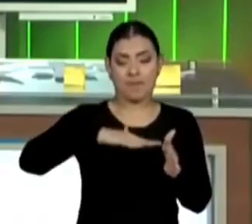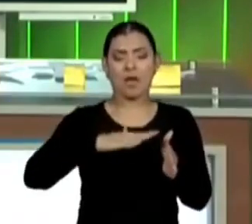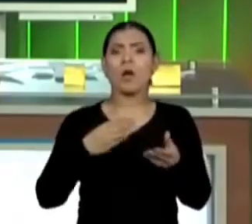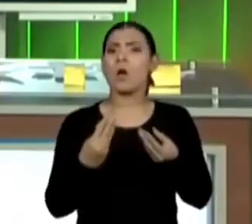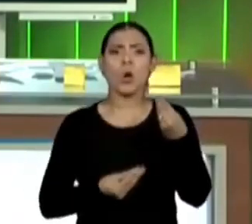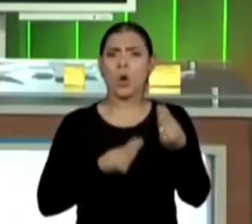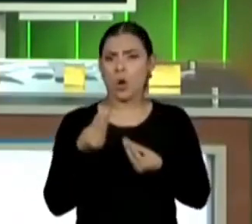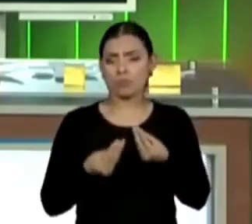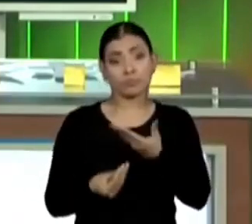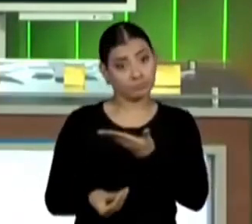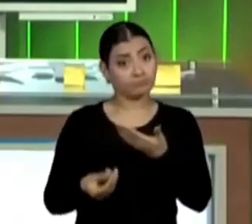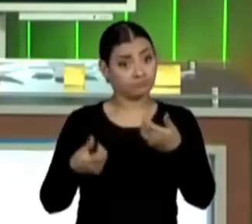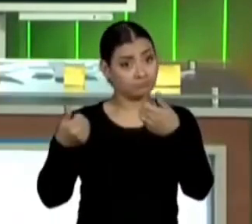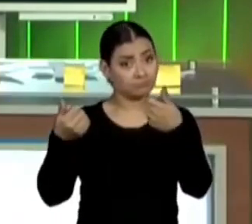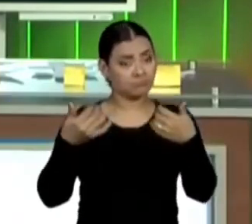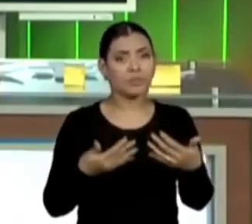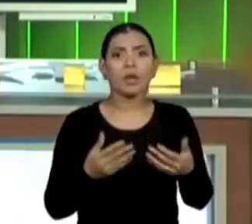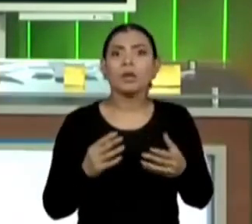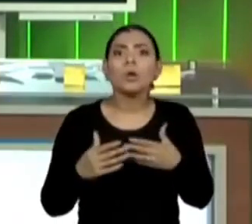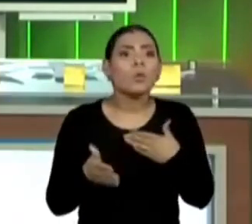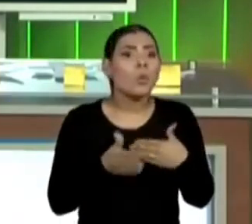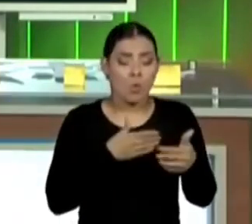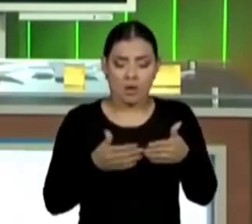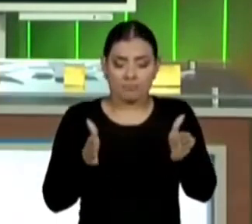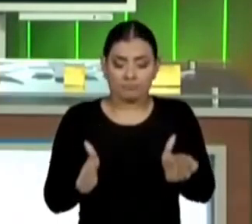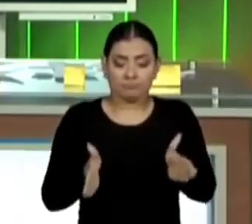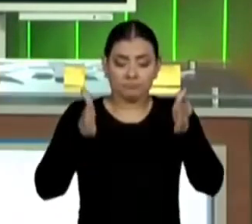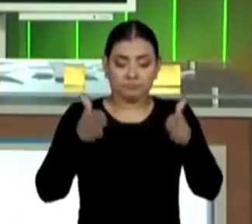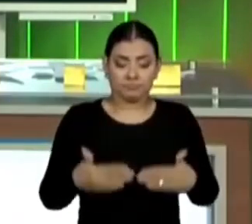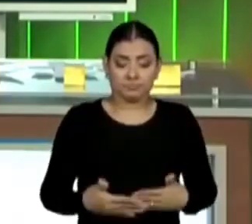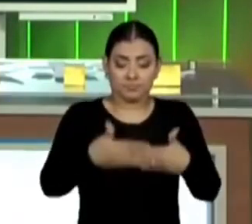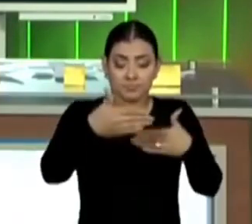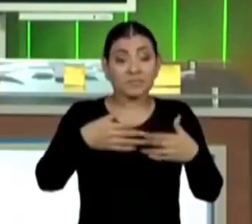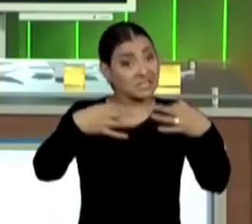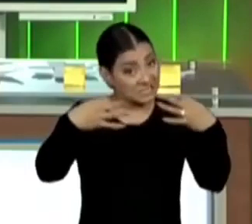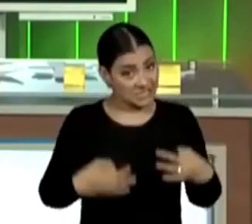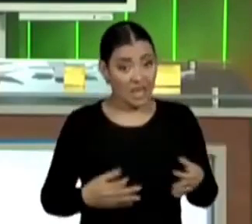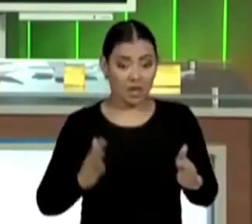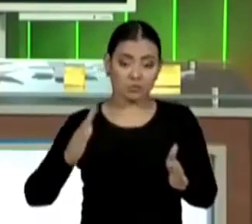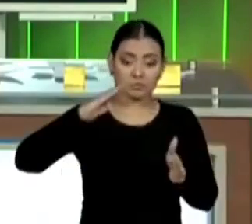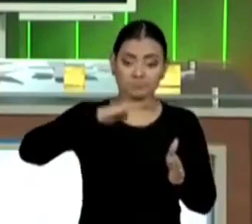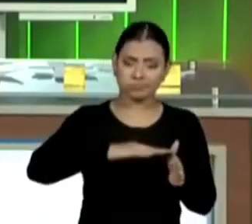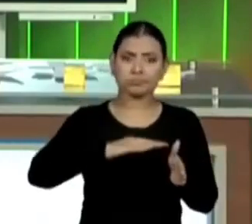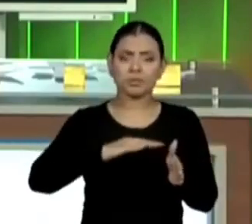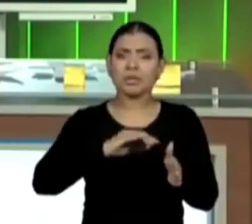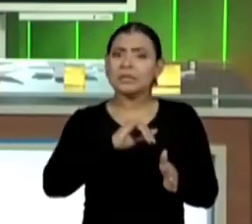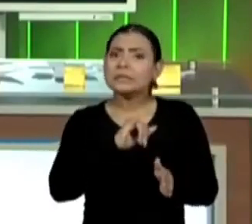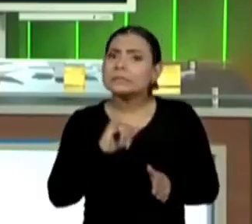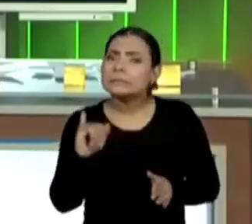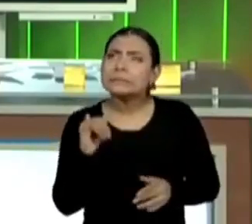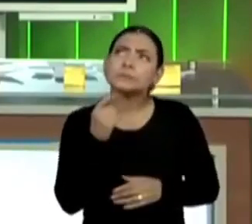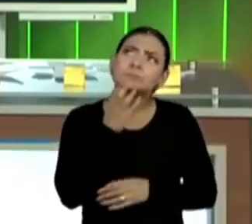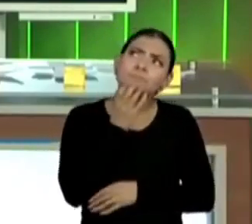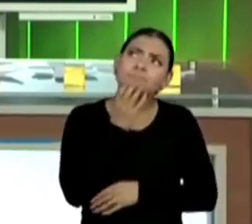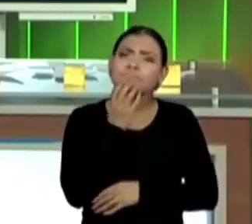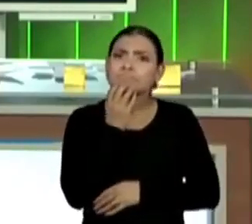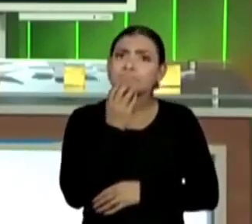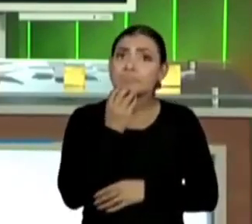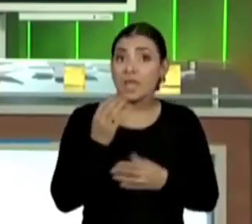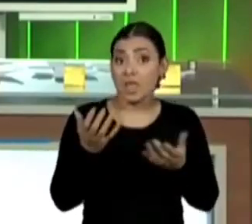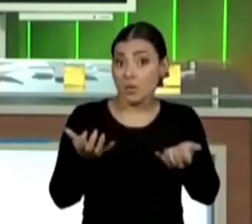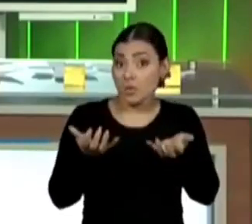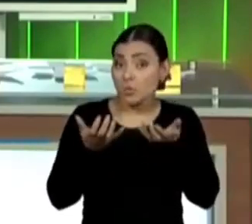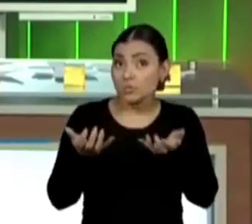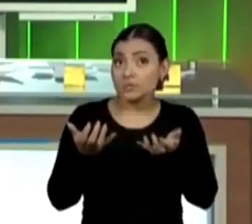nesse caso, a gente vai considerar que todas as faces estão aí e se eu fizer, se eu